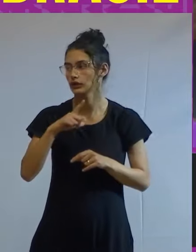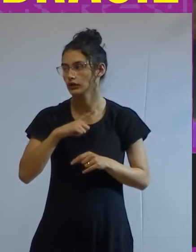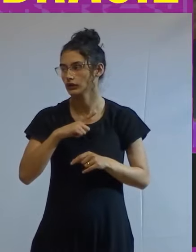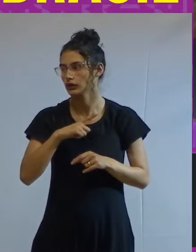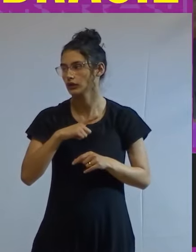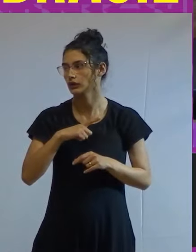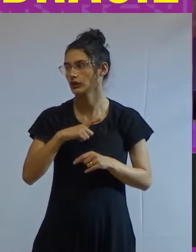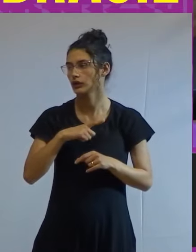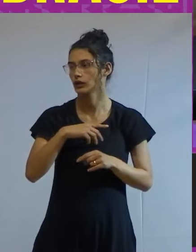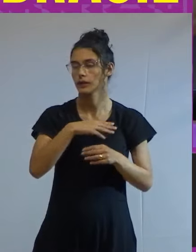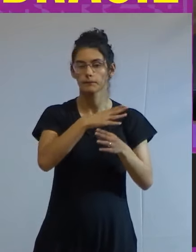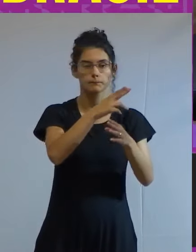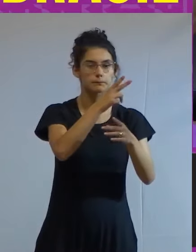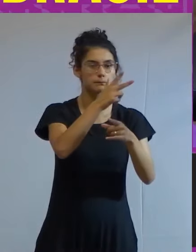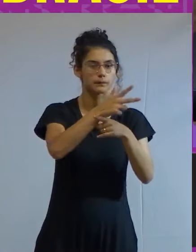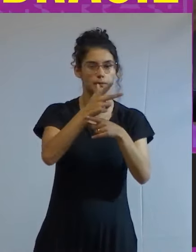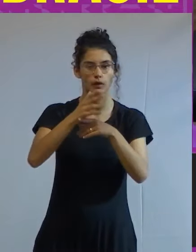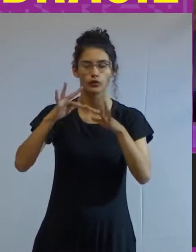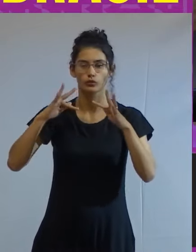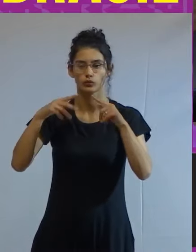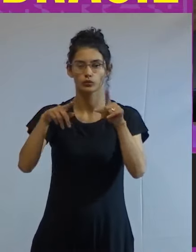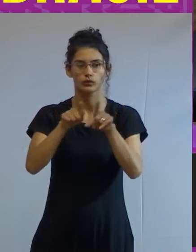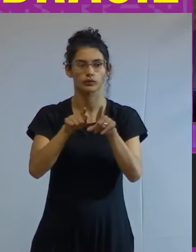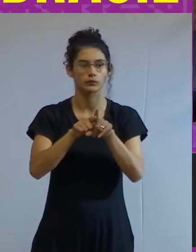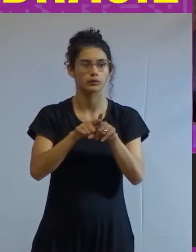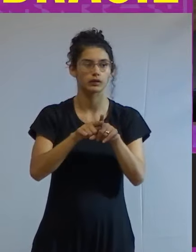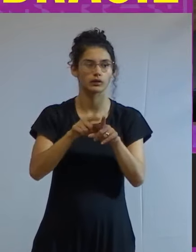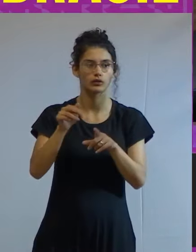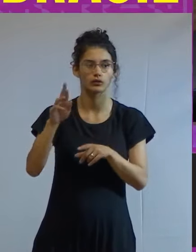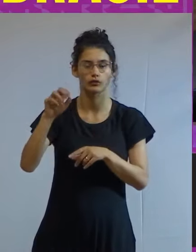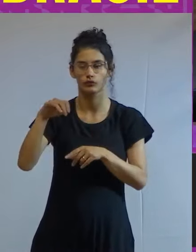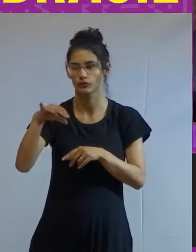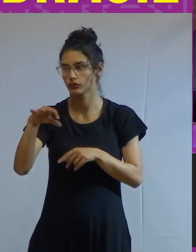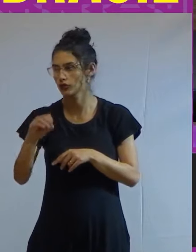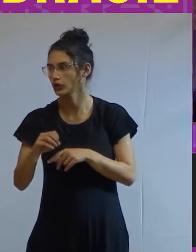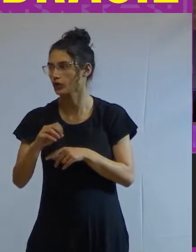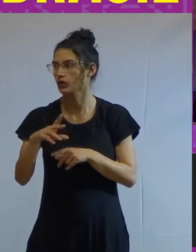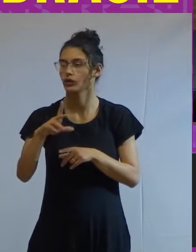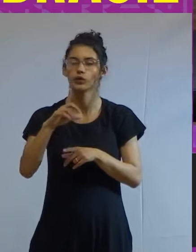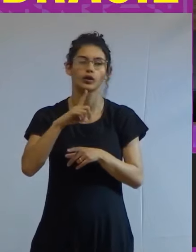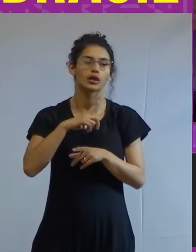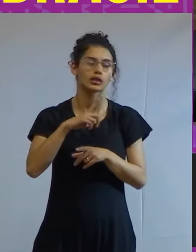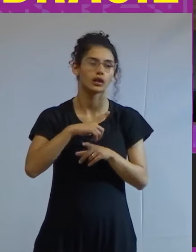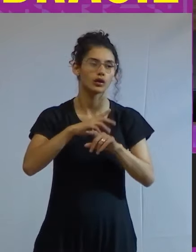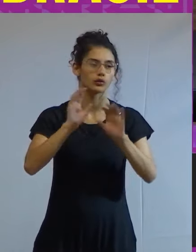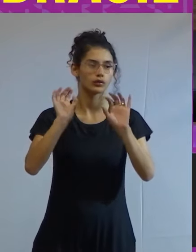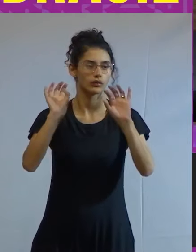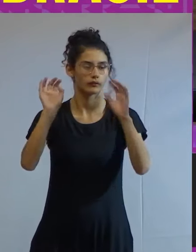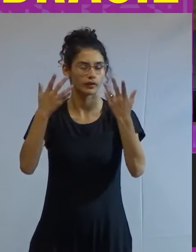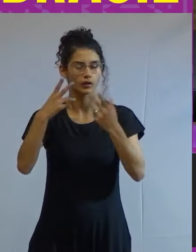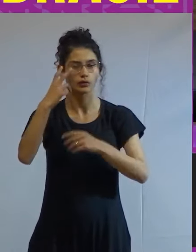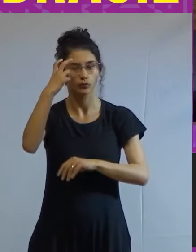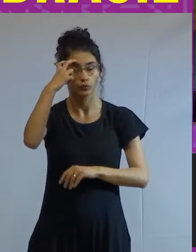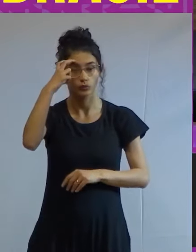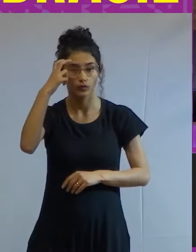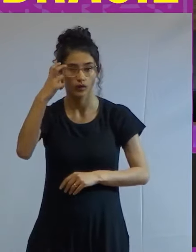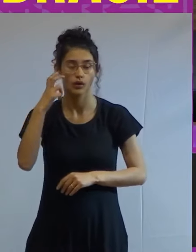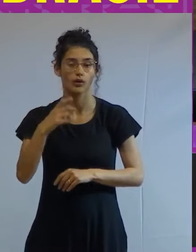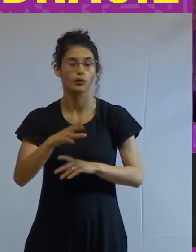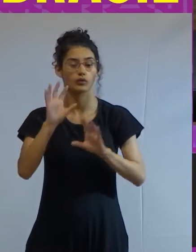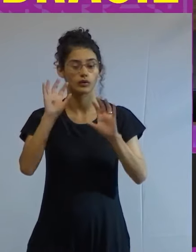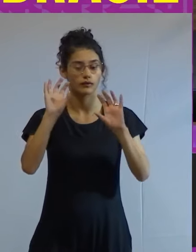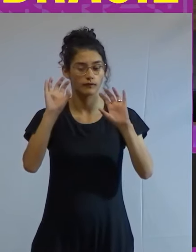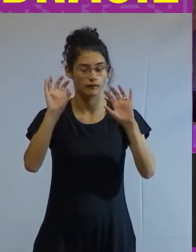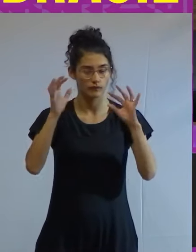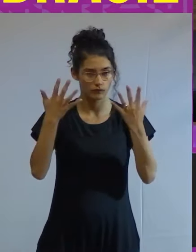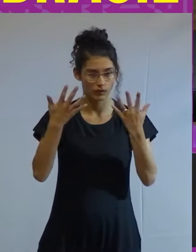instalação linda aqui do Cirão Franco os eventos culturais os